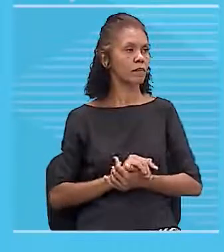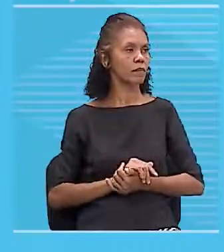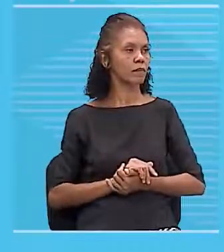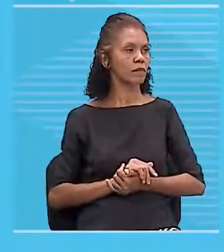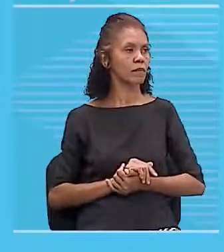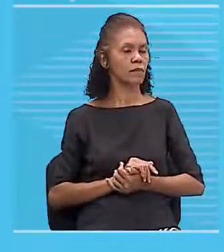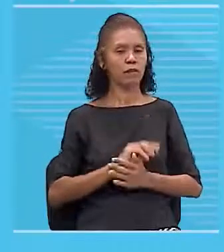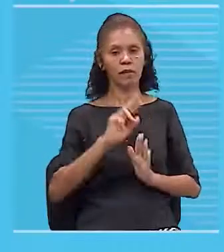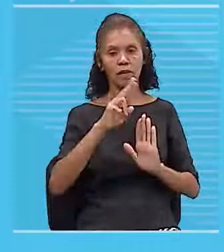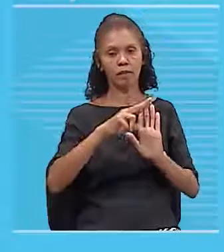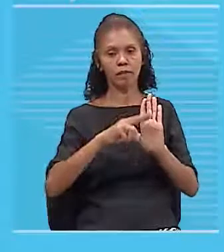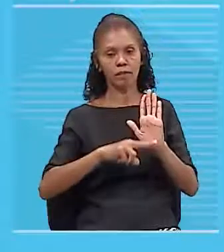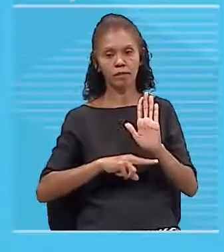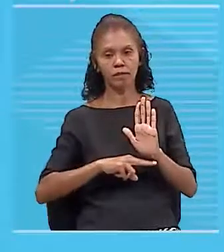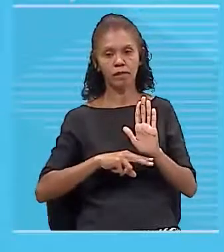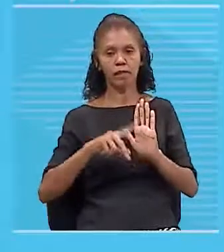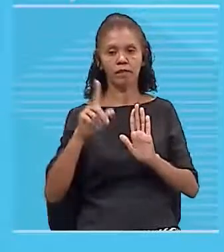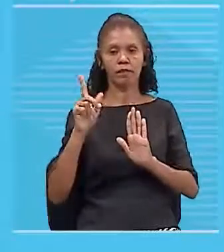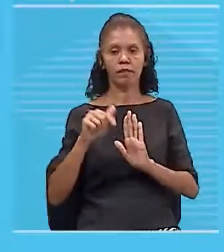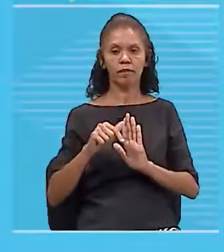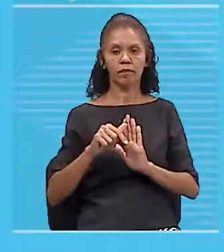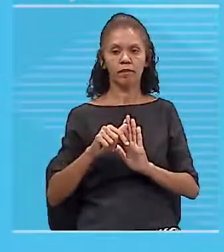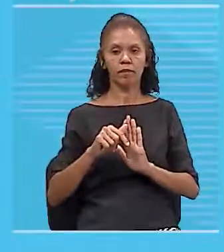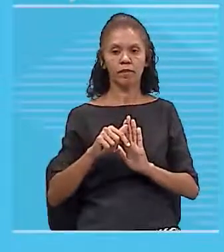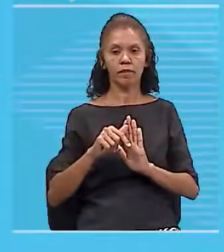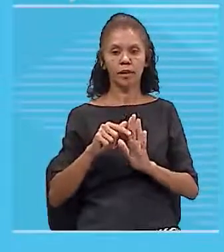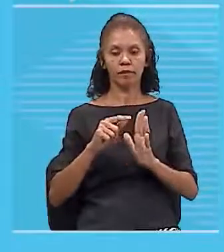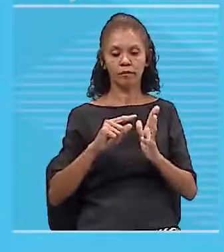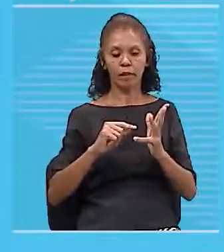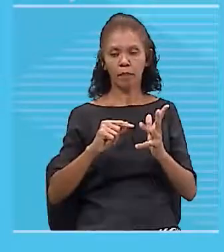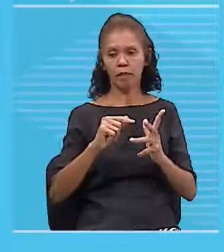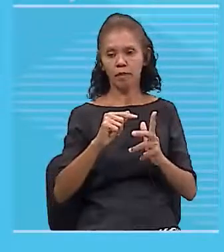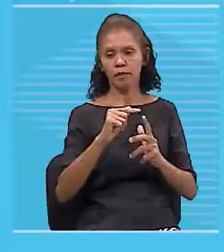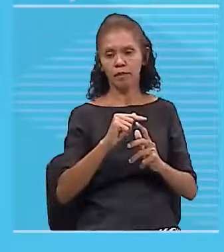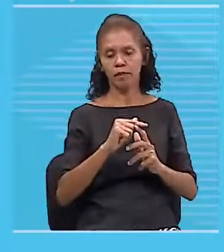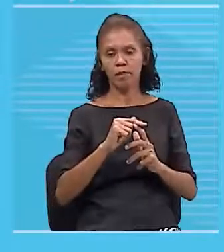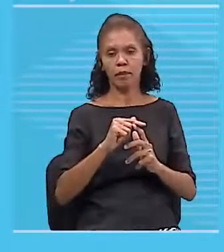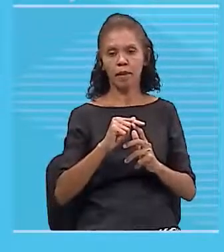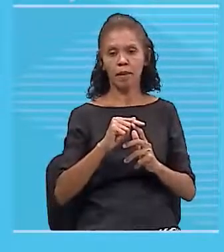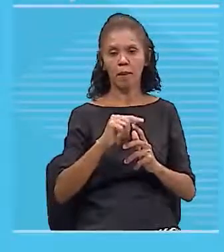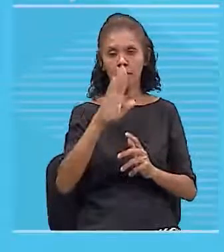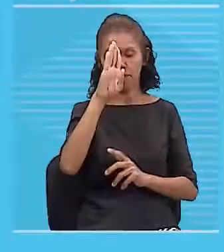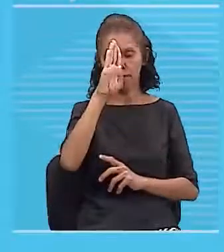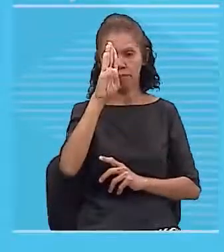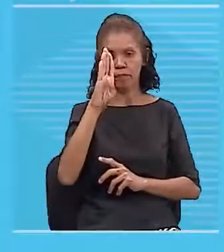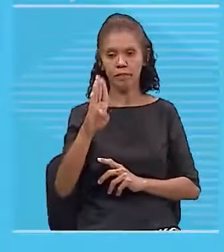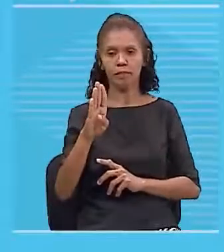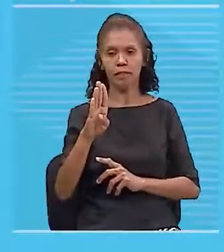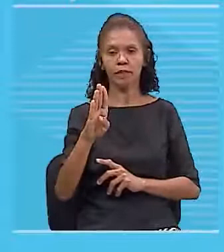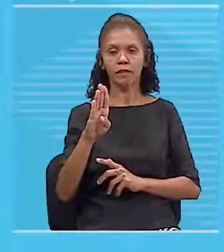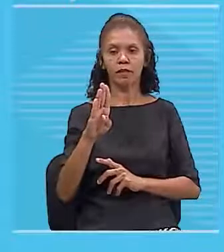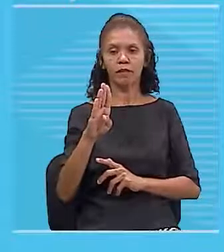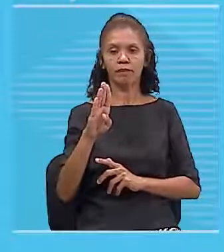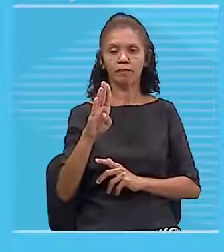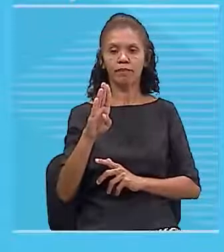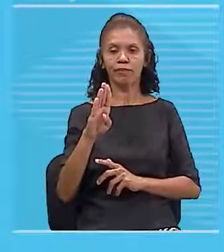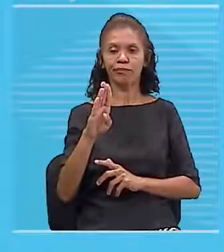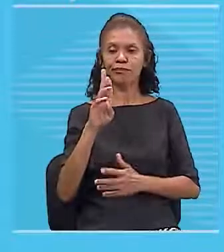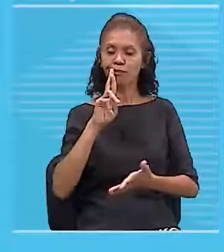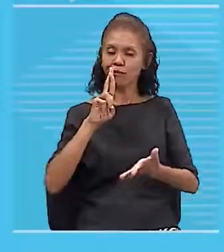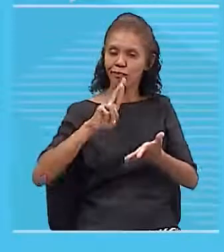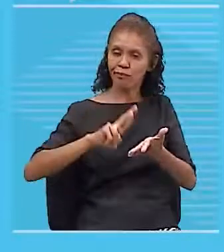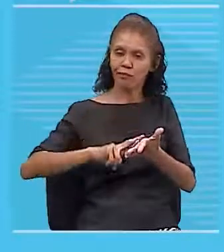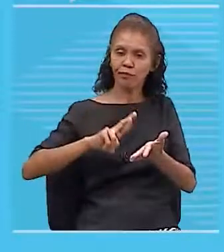está aqui, nossa aula inteira está dividida nesses três tópicos, priorizando a resolução de questões, porque a gente já